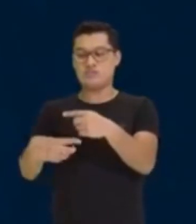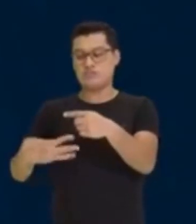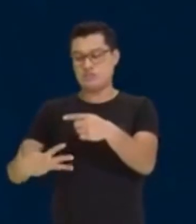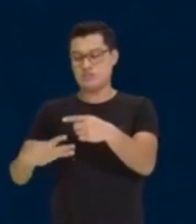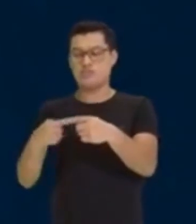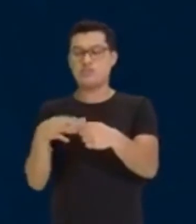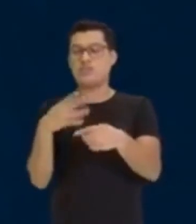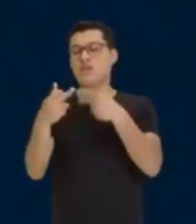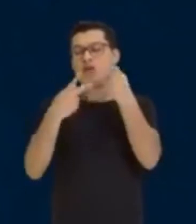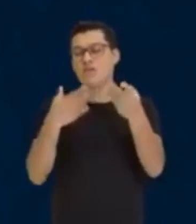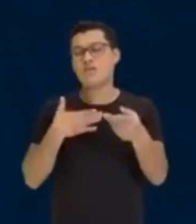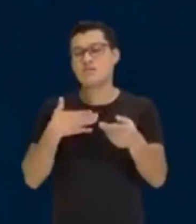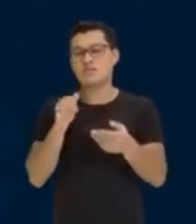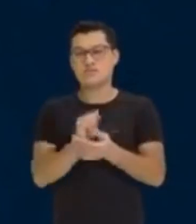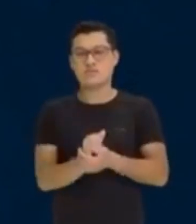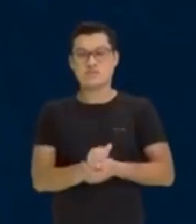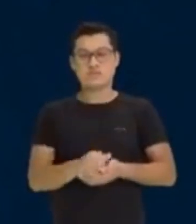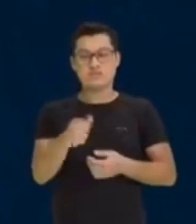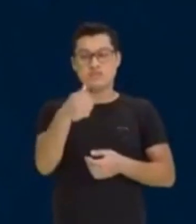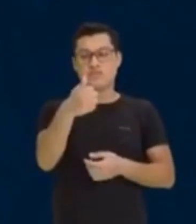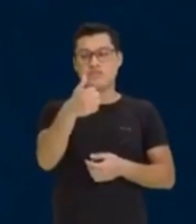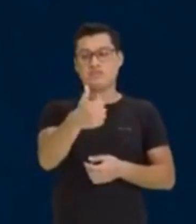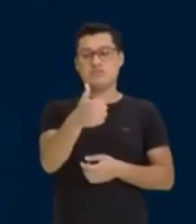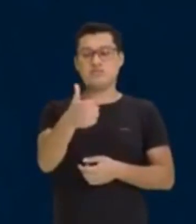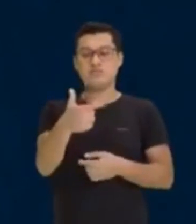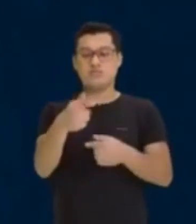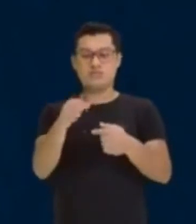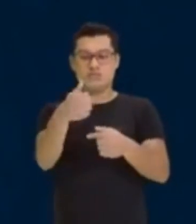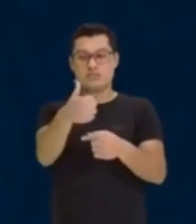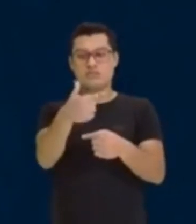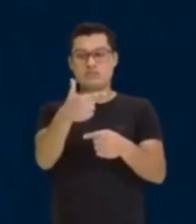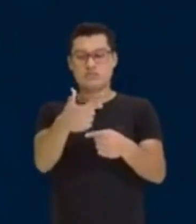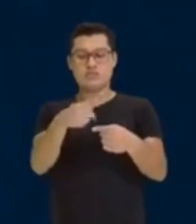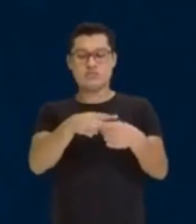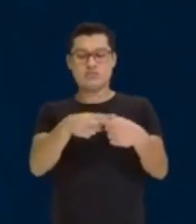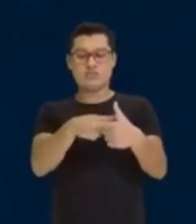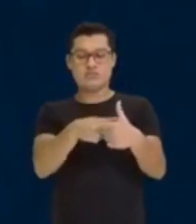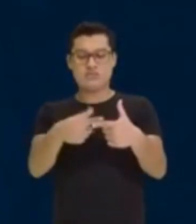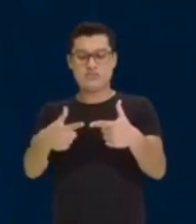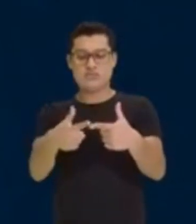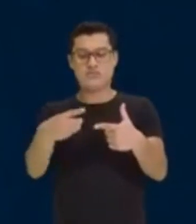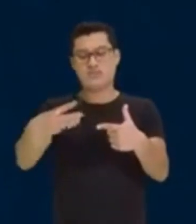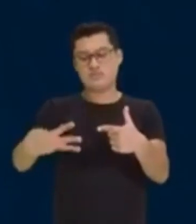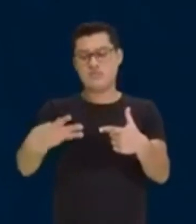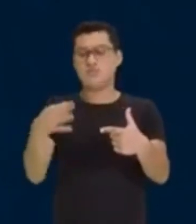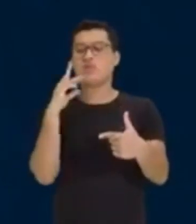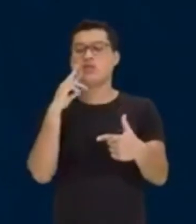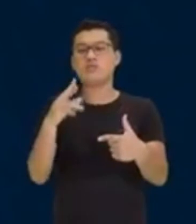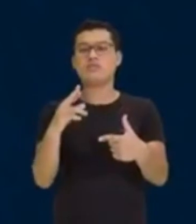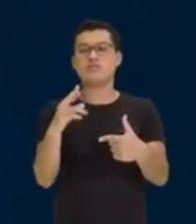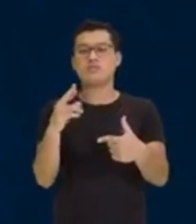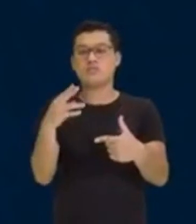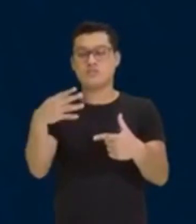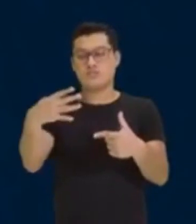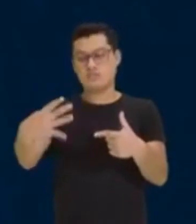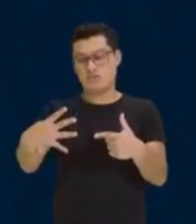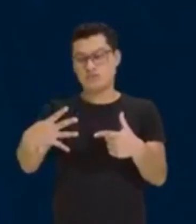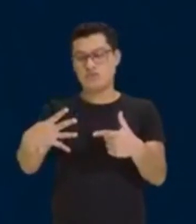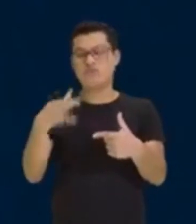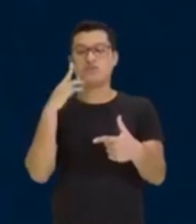gente. Quando tu é 12 dividido por 3, galera, 12 dividido por 3 dá 4.